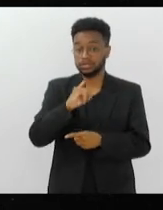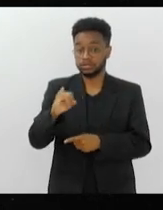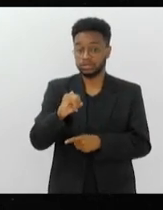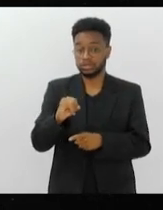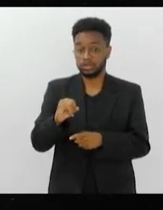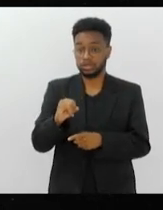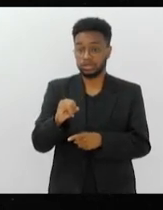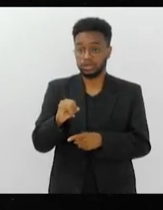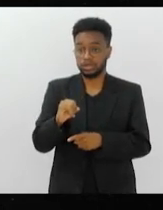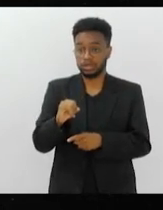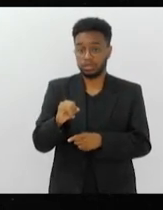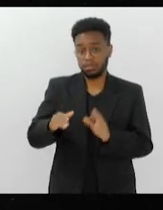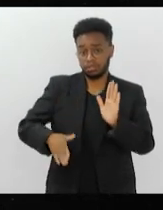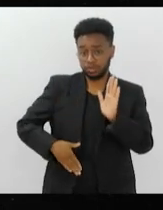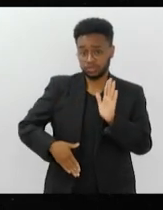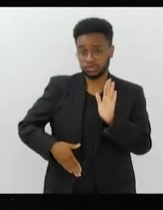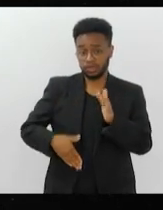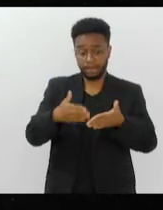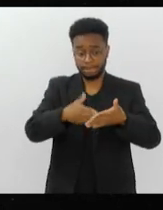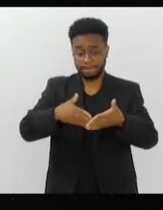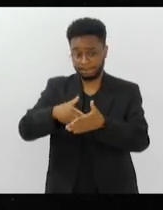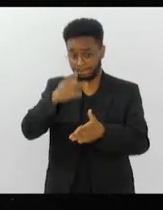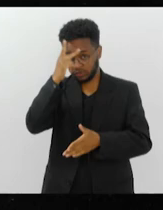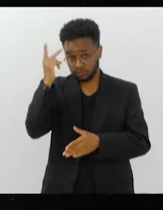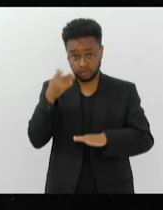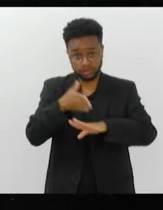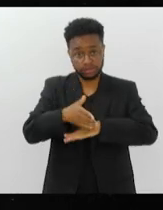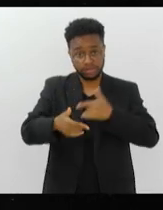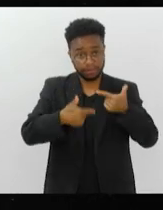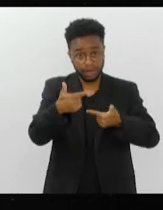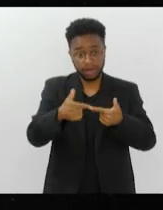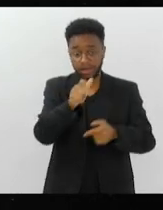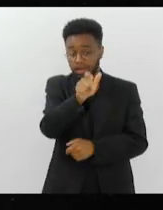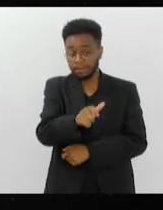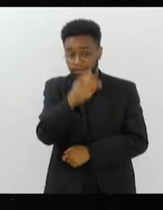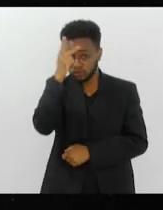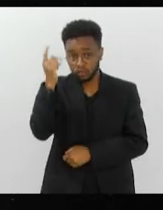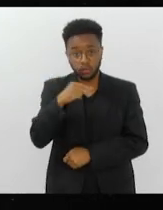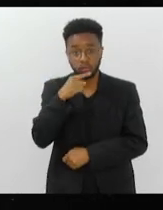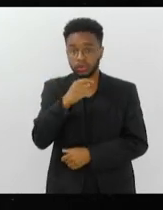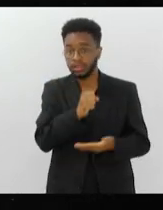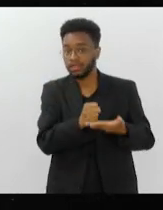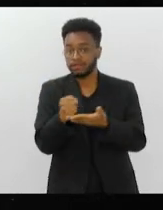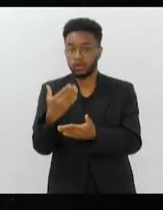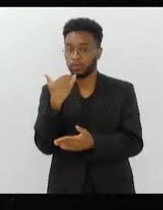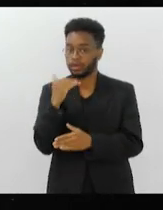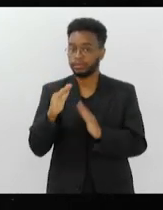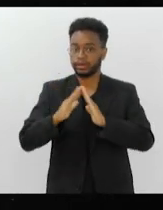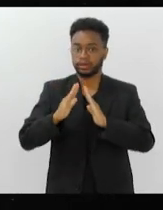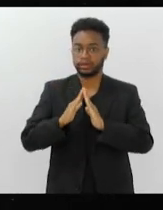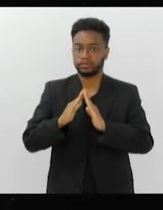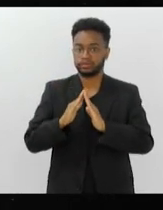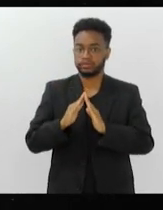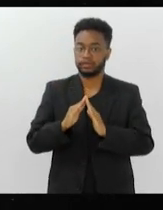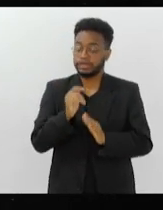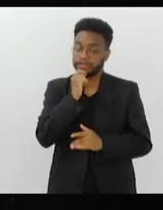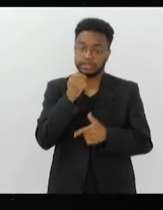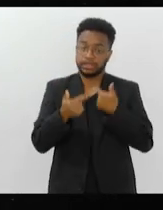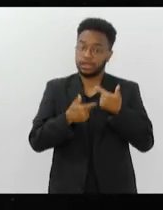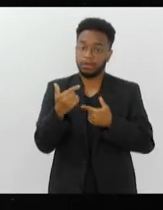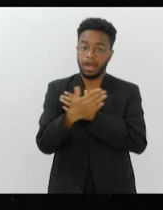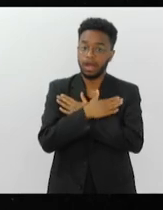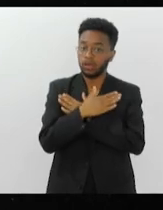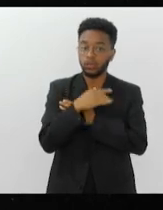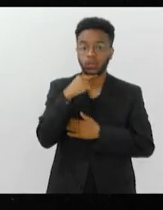o trabalhador de sair para trabalhar, aquele trabalhador não vai ter como levar o sustento para a sua casa, ele vai ficar desempregado, não vai ter como sustentar a sua